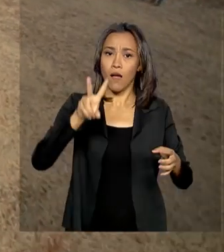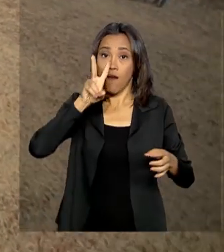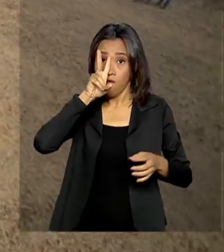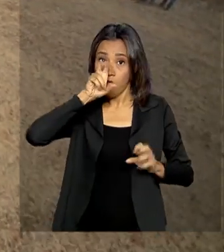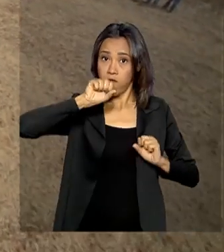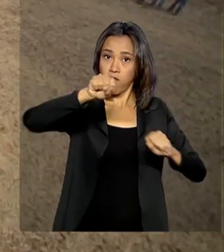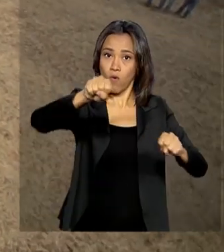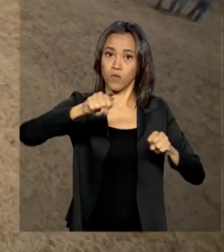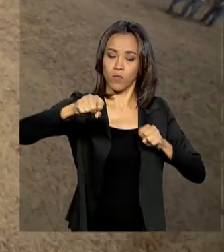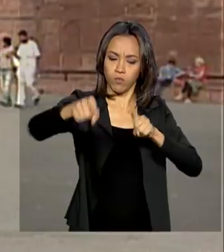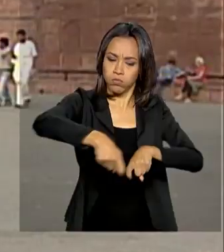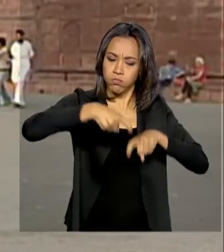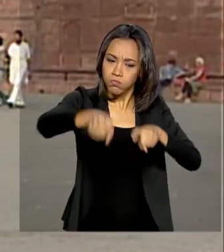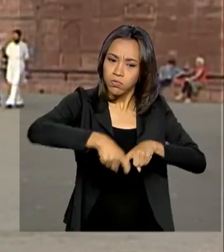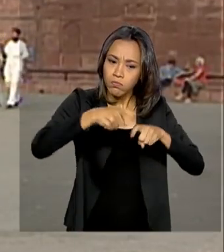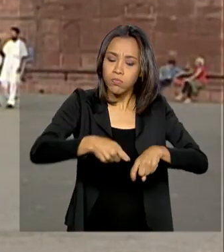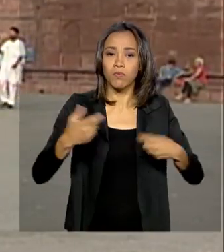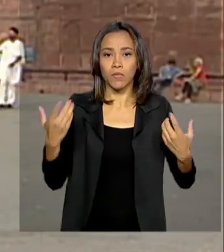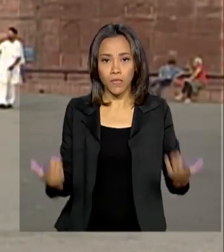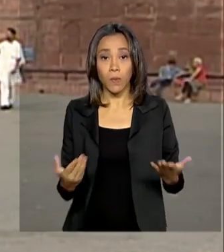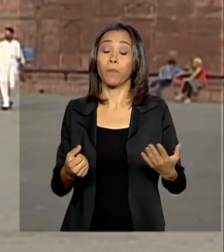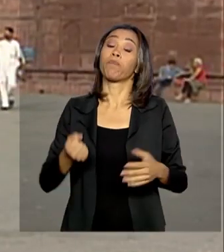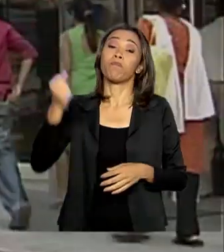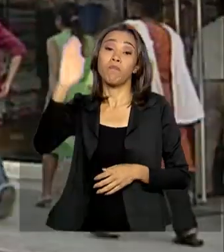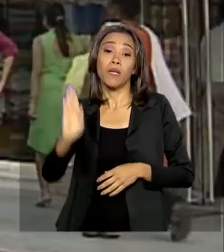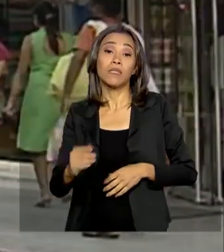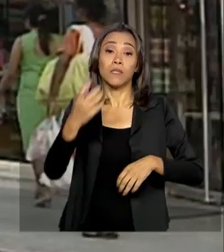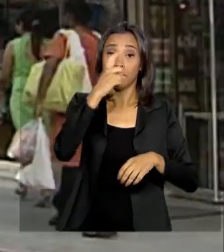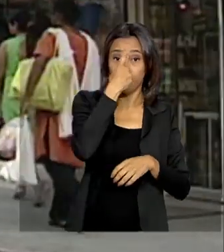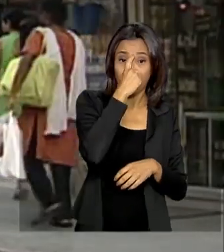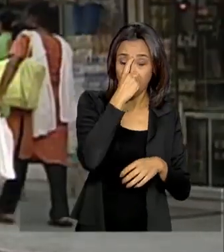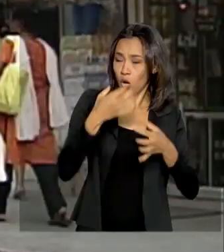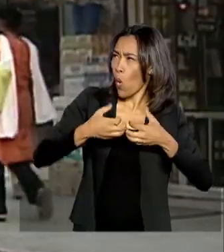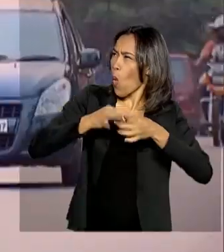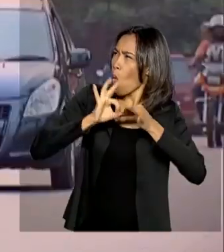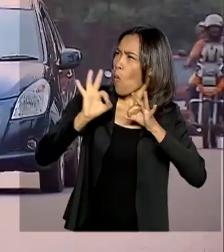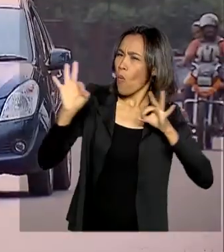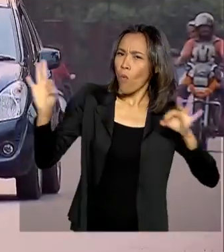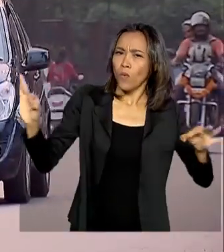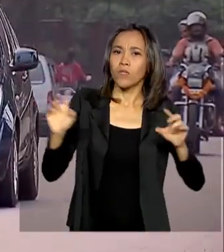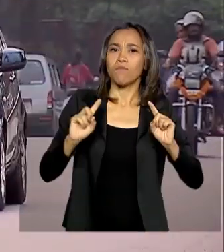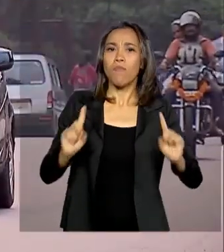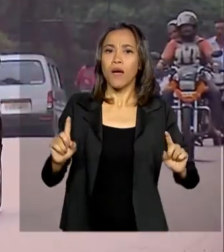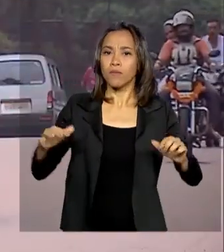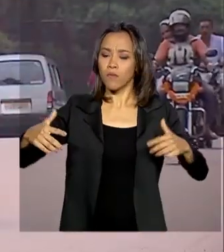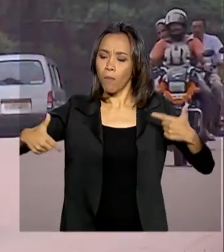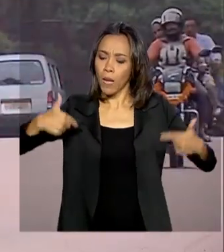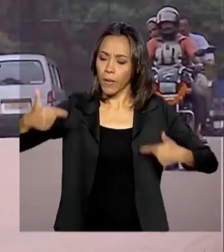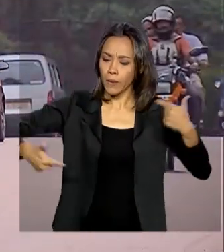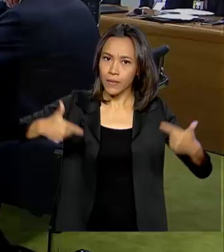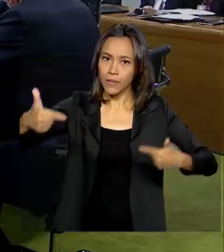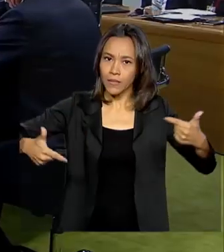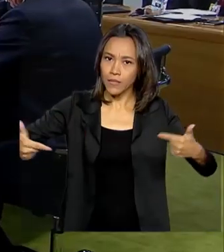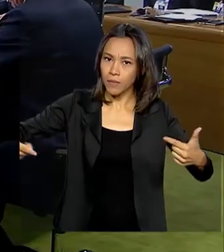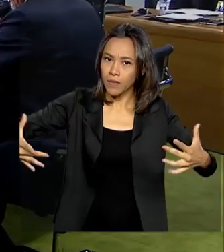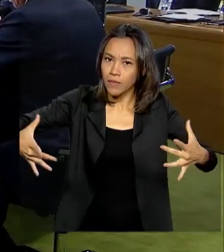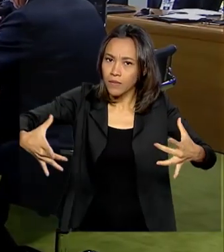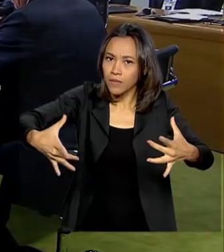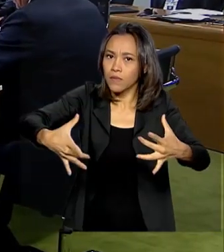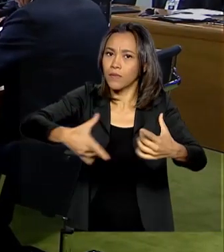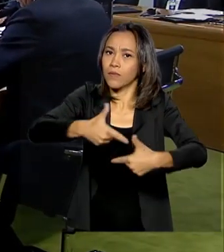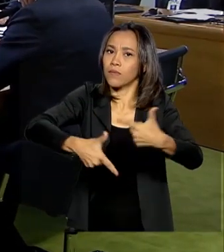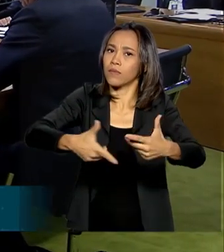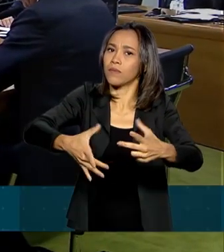do agronegócio. Brasil e Índia, tão distantes geograficamente, se movimentam para aproximar o comércio. Desde a